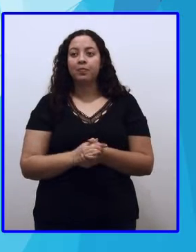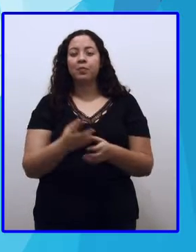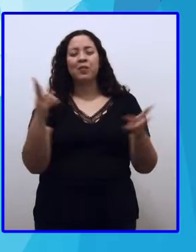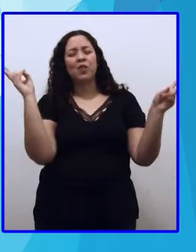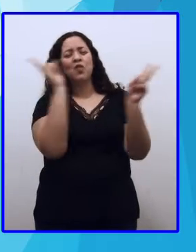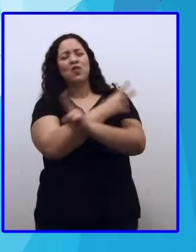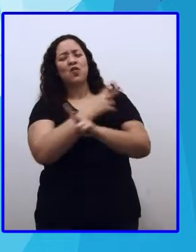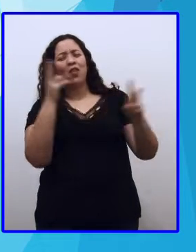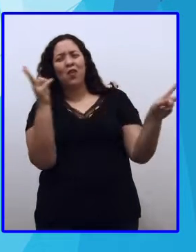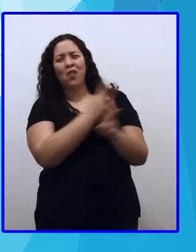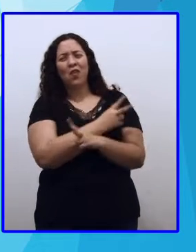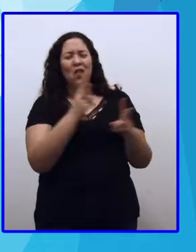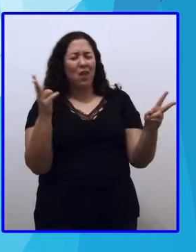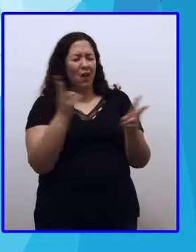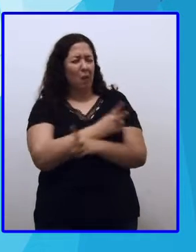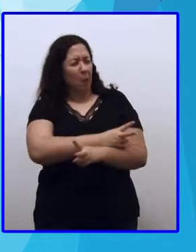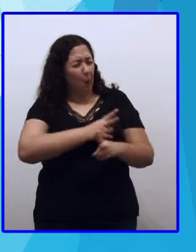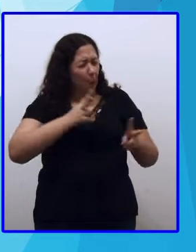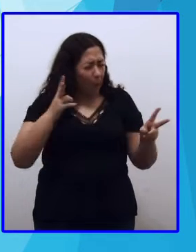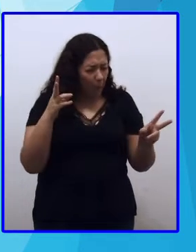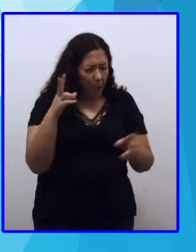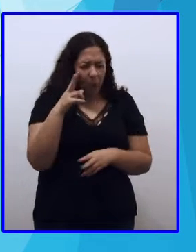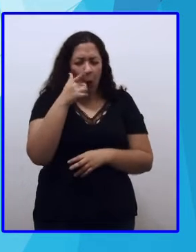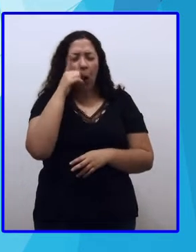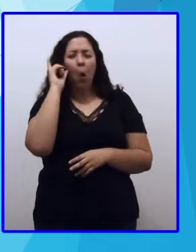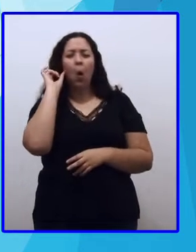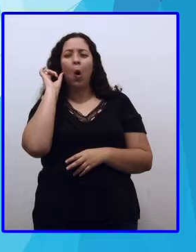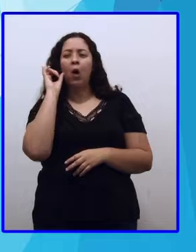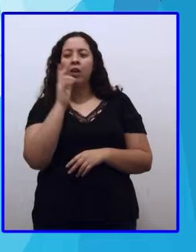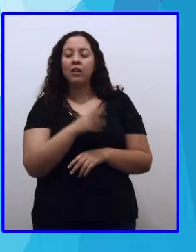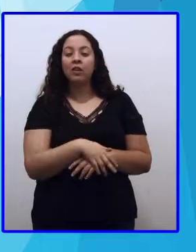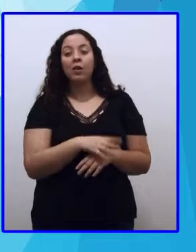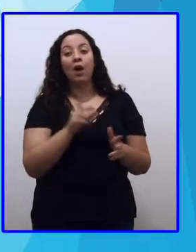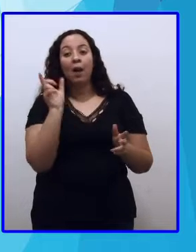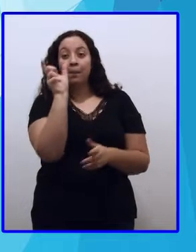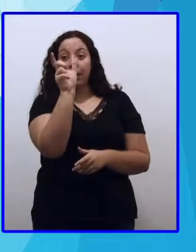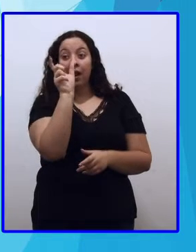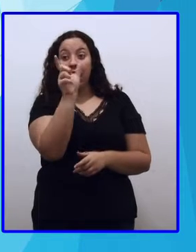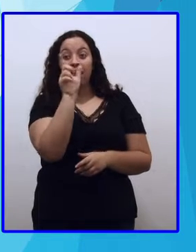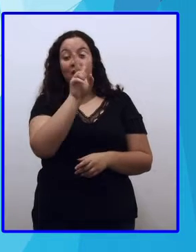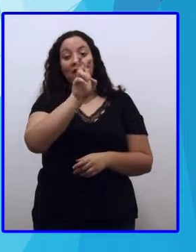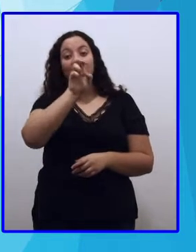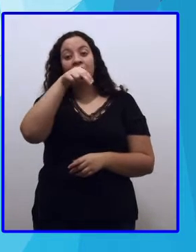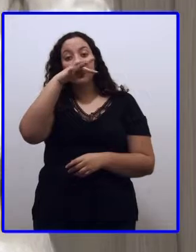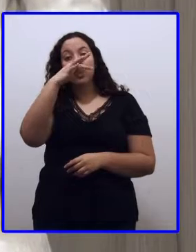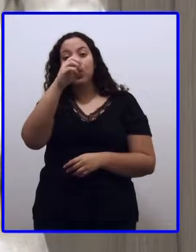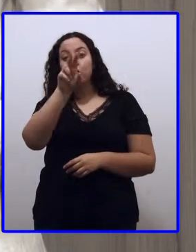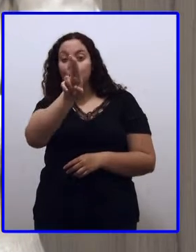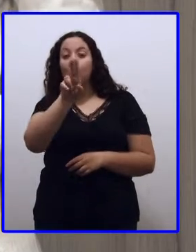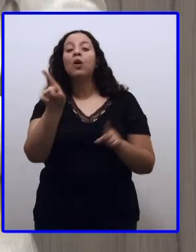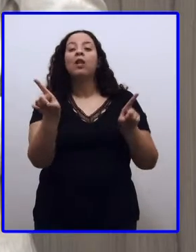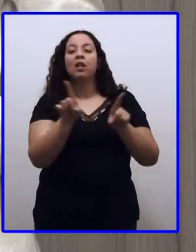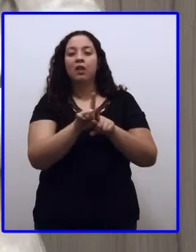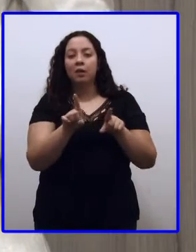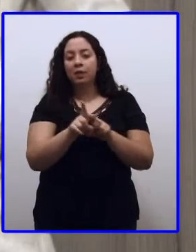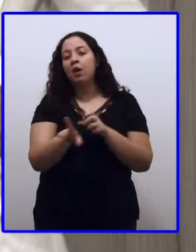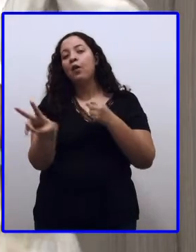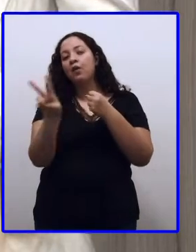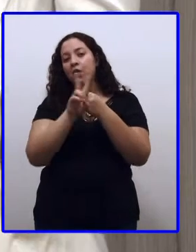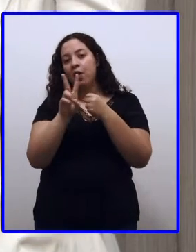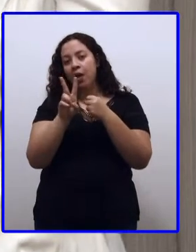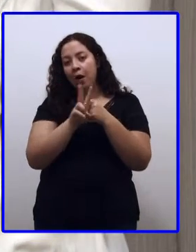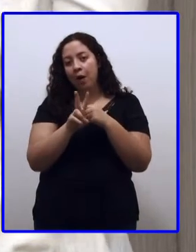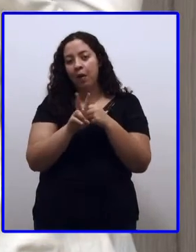hoje. Ventou muito ontem. A palavrinha ventou é um verbo e é um fenômeno da